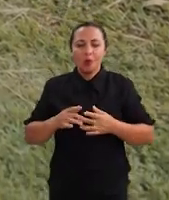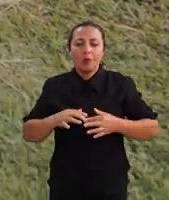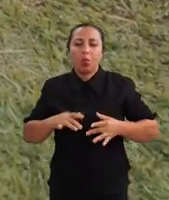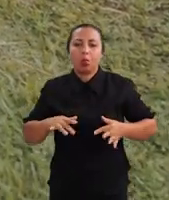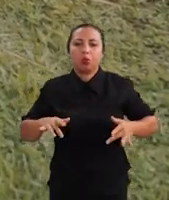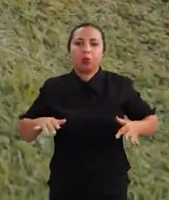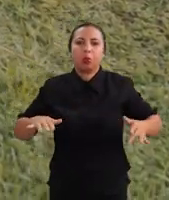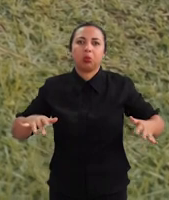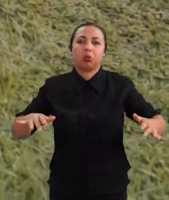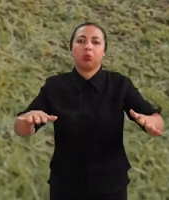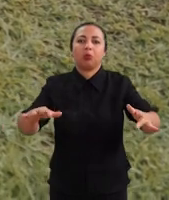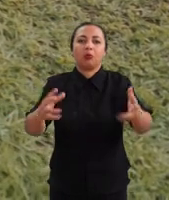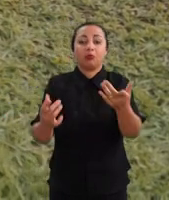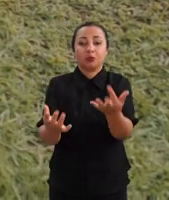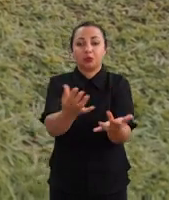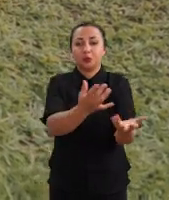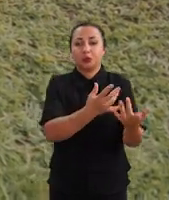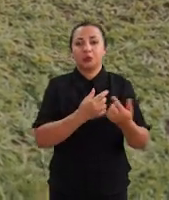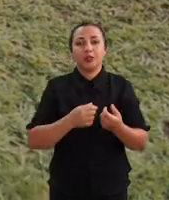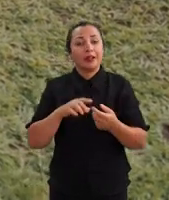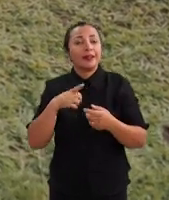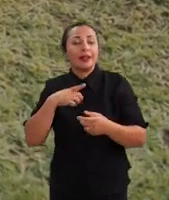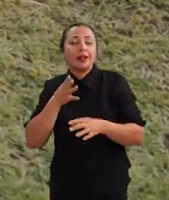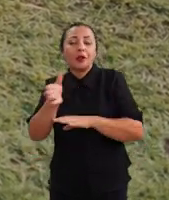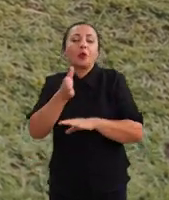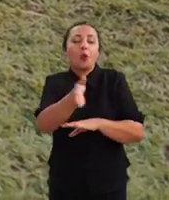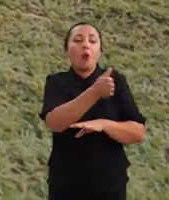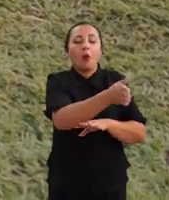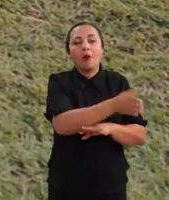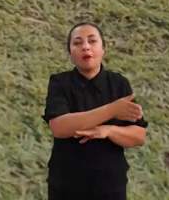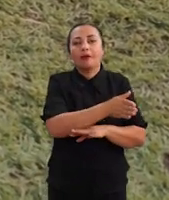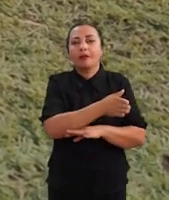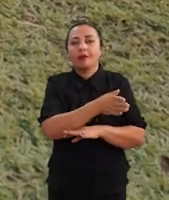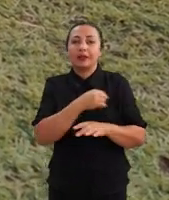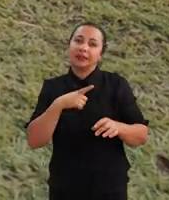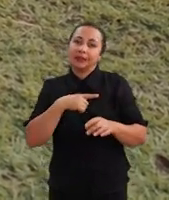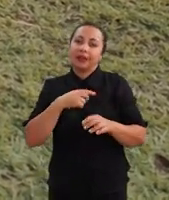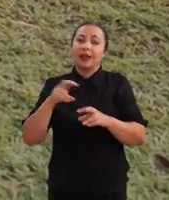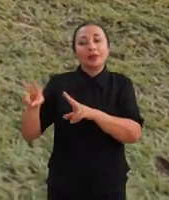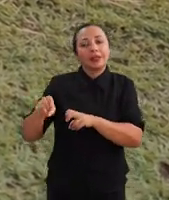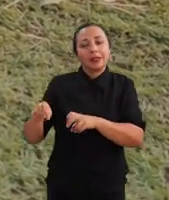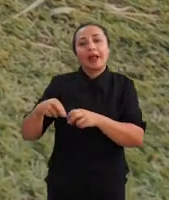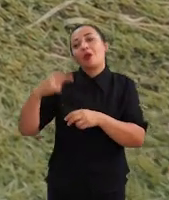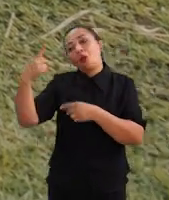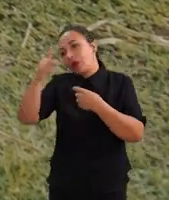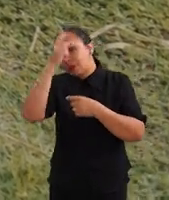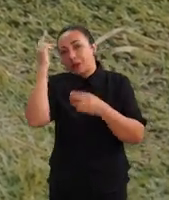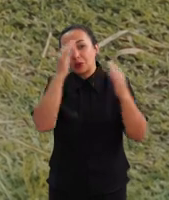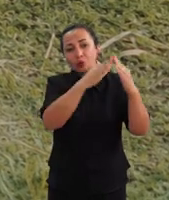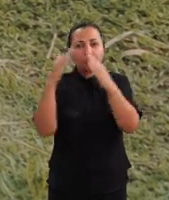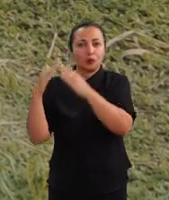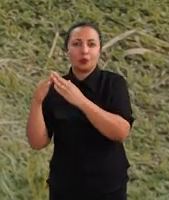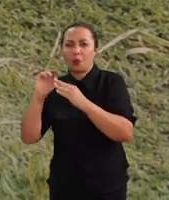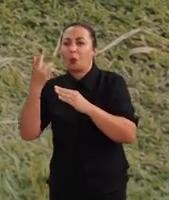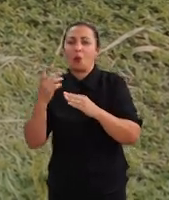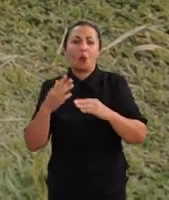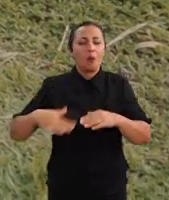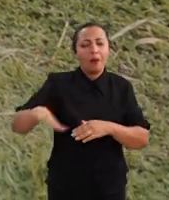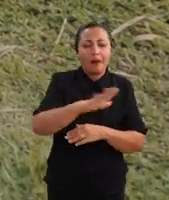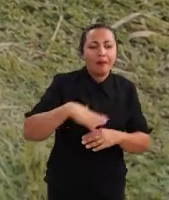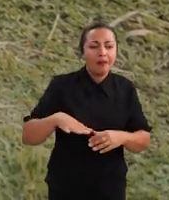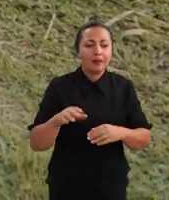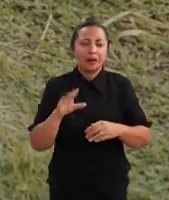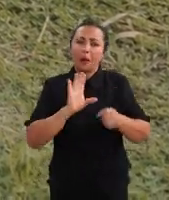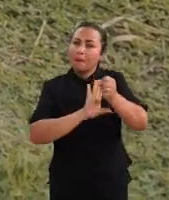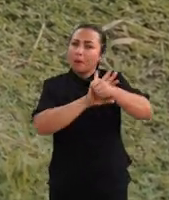e chegou aqui e o fogo acabou invadindo a outra área, acabou invadindo o terreno do vizinho, ou então uma área de conservação, ou então